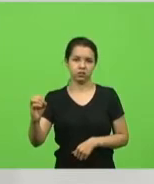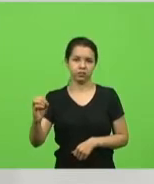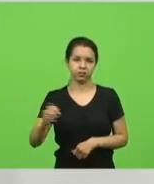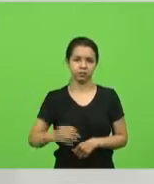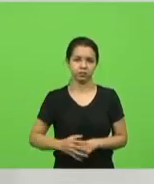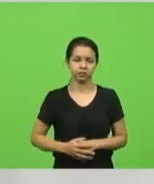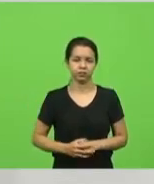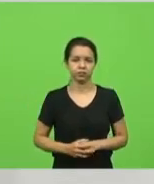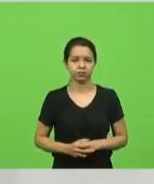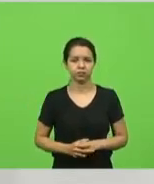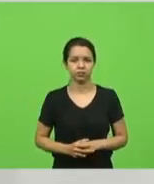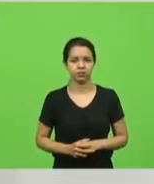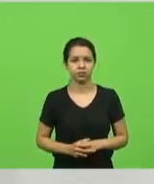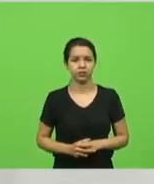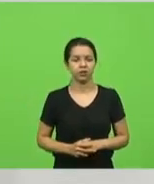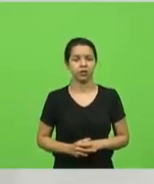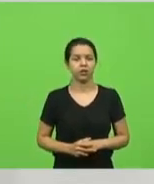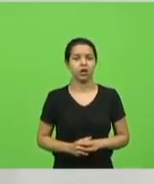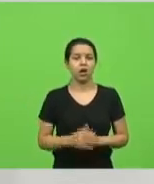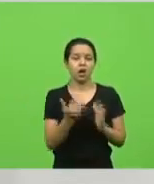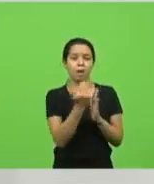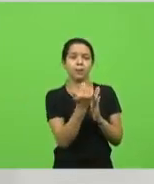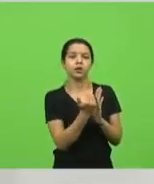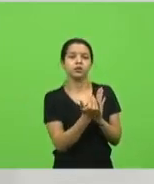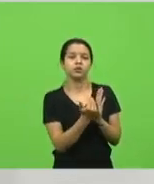E as medidas? Fecha.